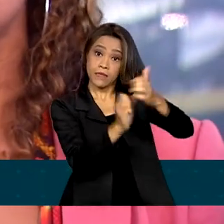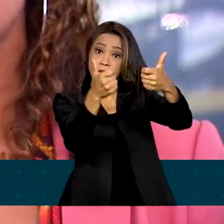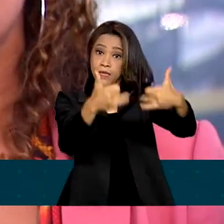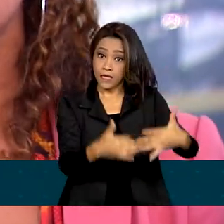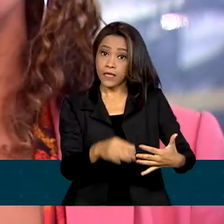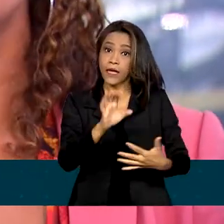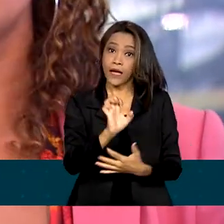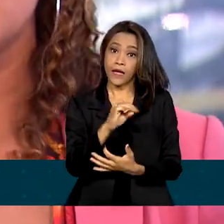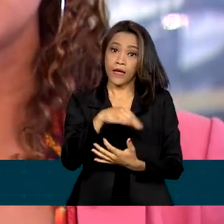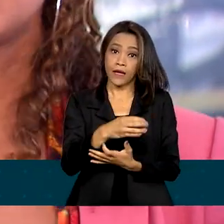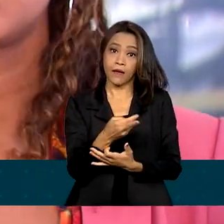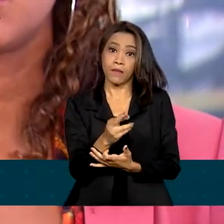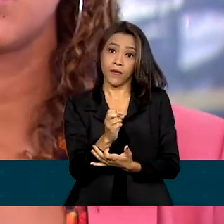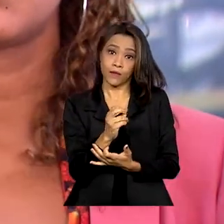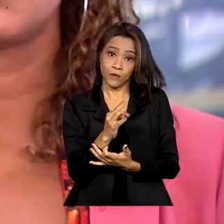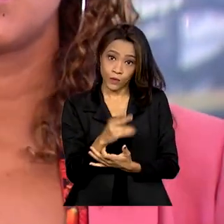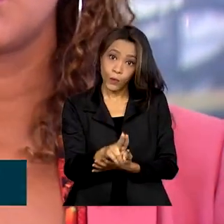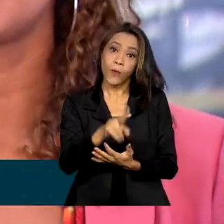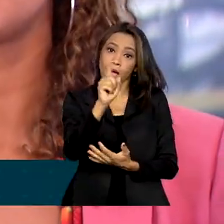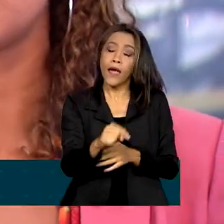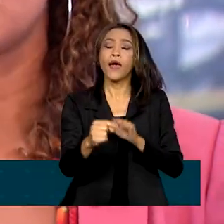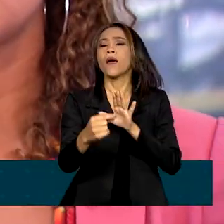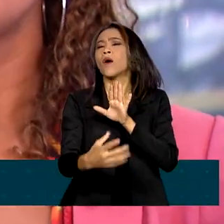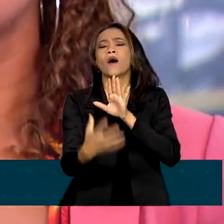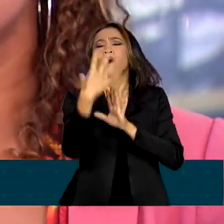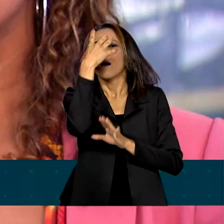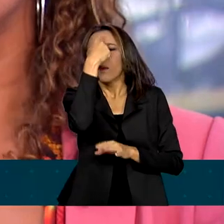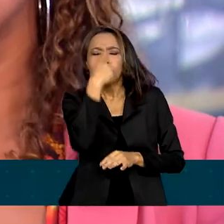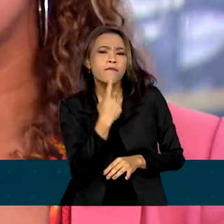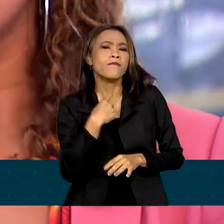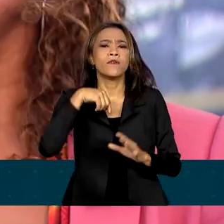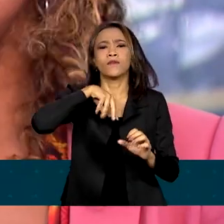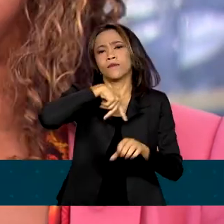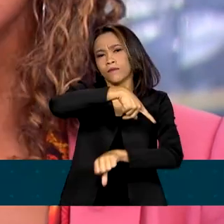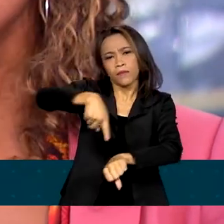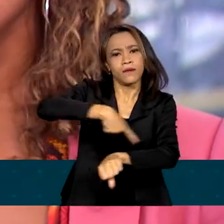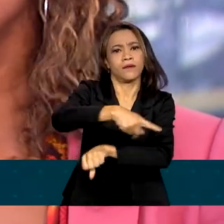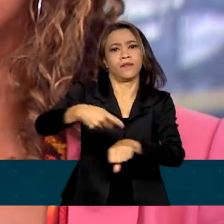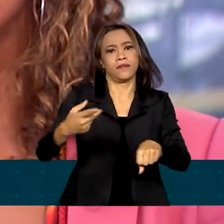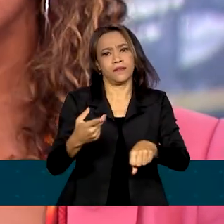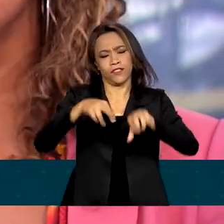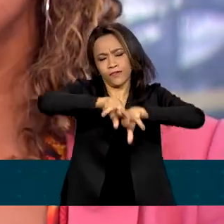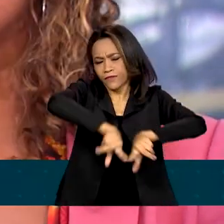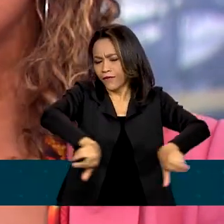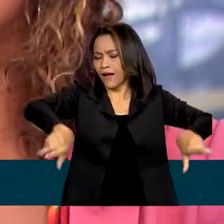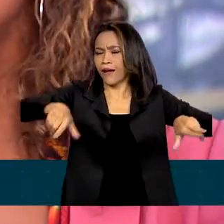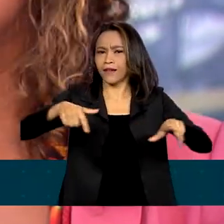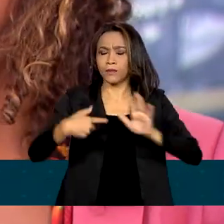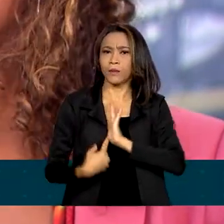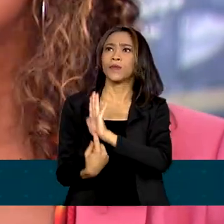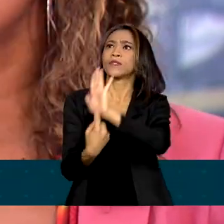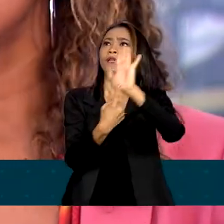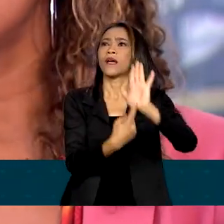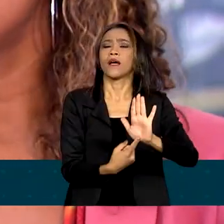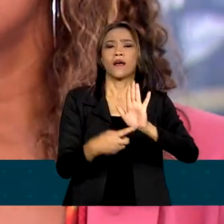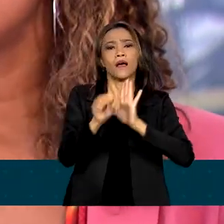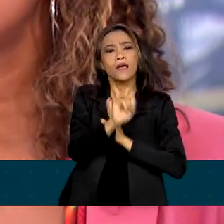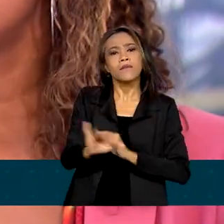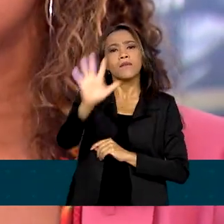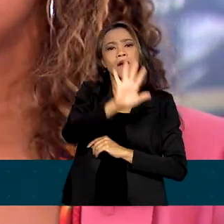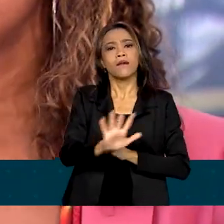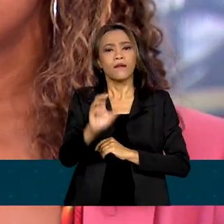país tem e que é um retrato desse país que hoje a gente reapresenta para o mundo. É um momento de requalificar a imagem do Brasil para o mundo, um momento muito